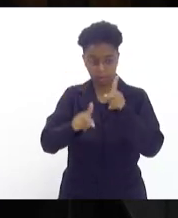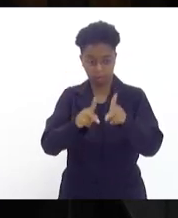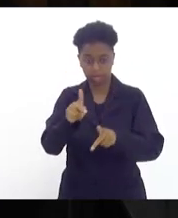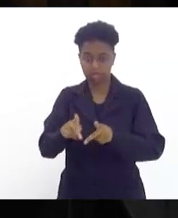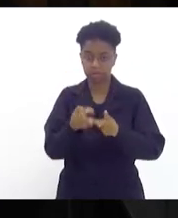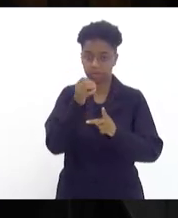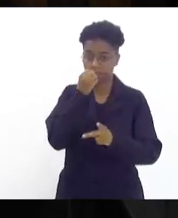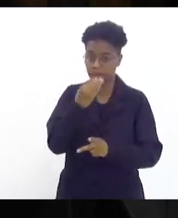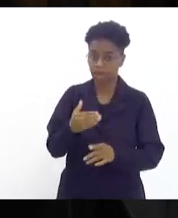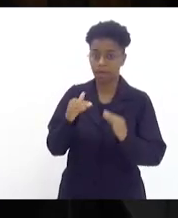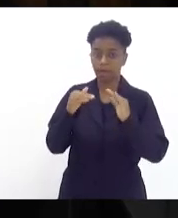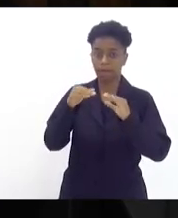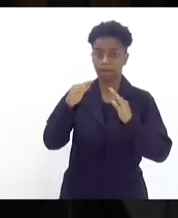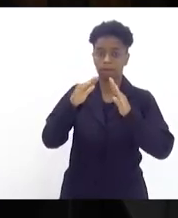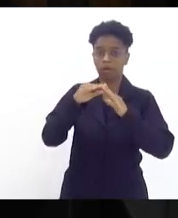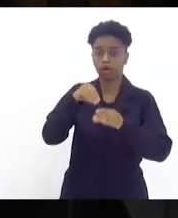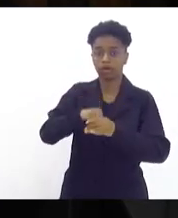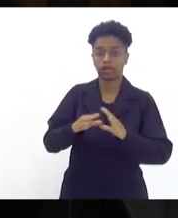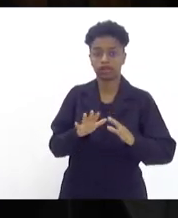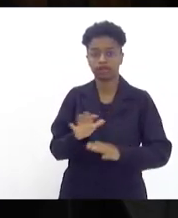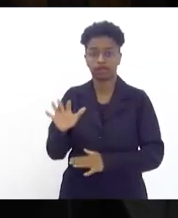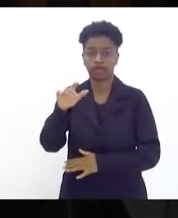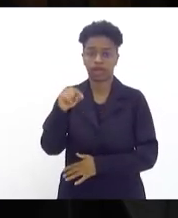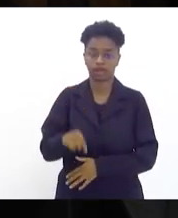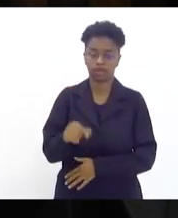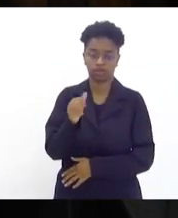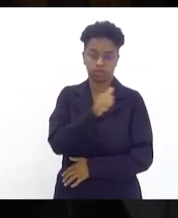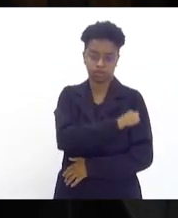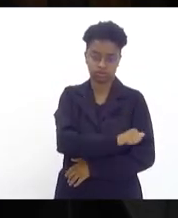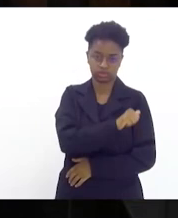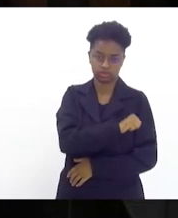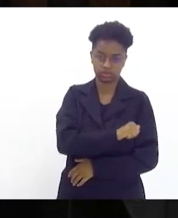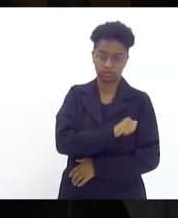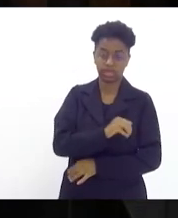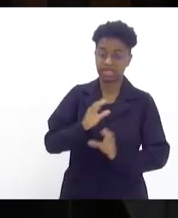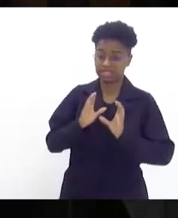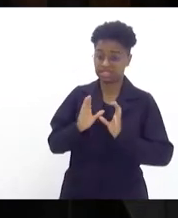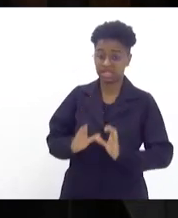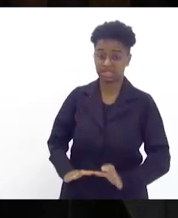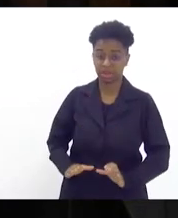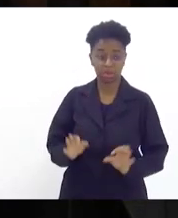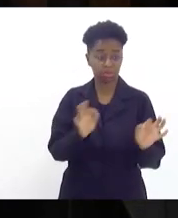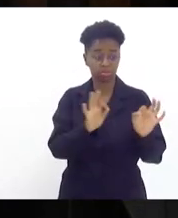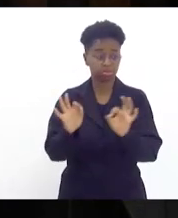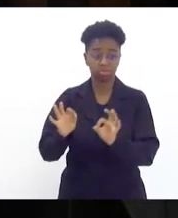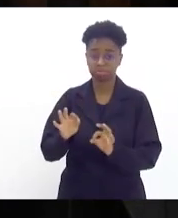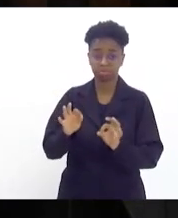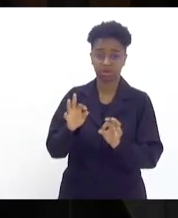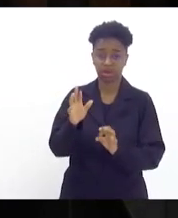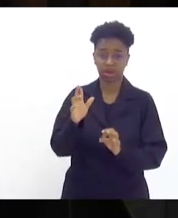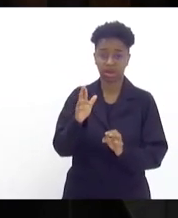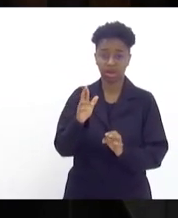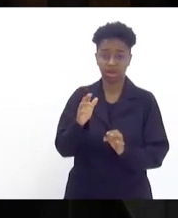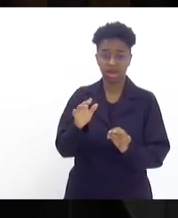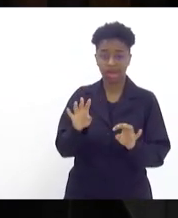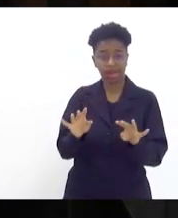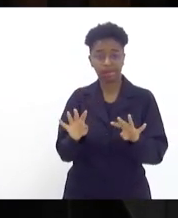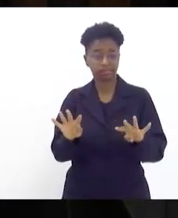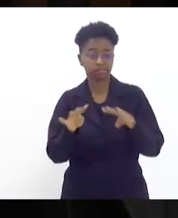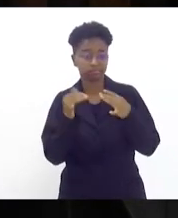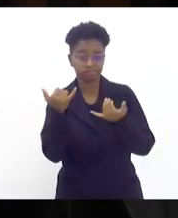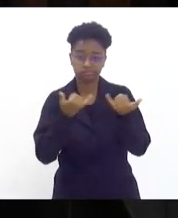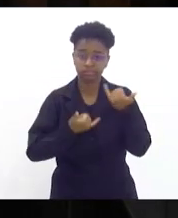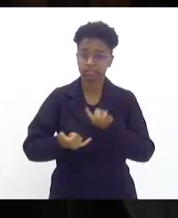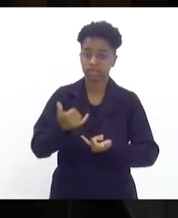que reside nas comunidades do Estado do Rio de Janeiro. O cidadão não foi ouvido nessa ADPF